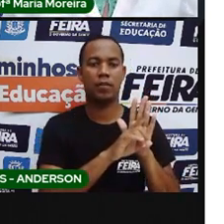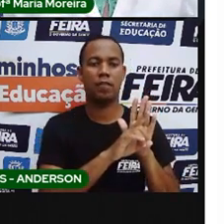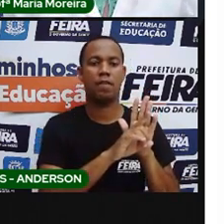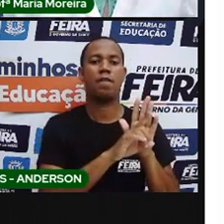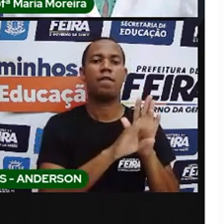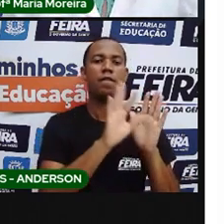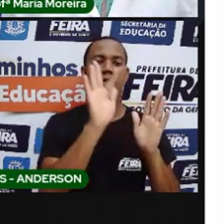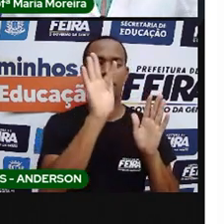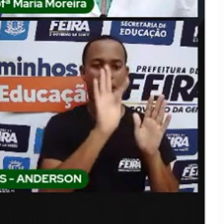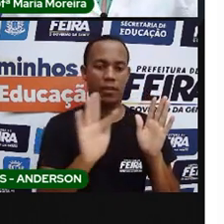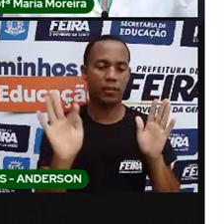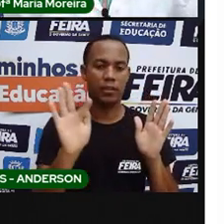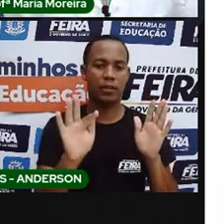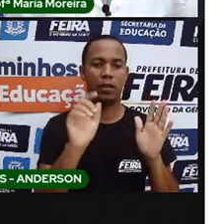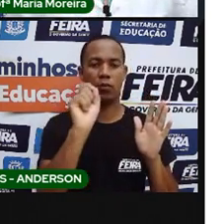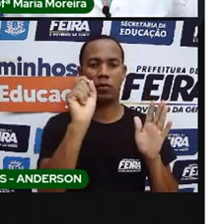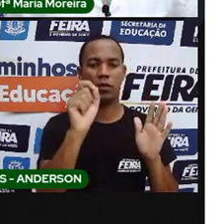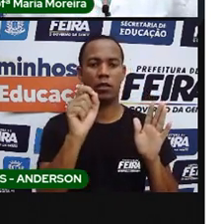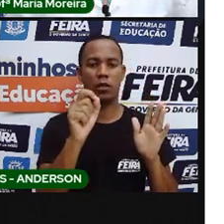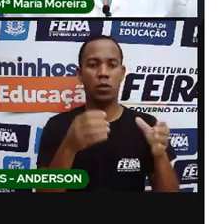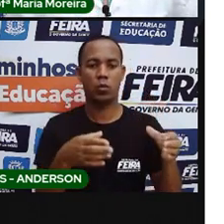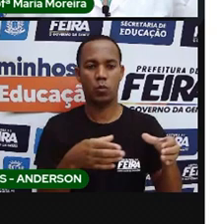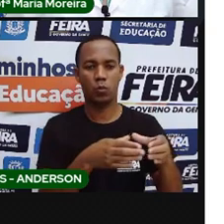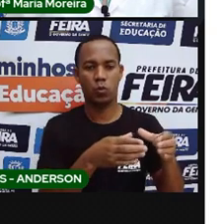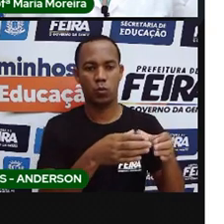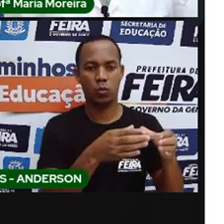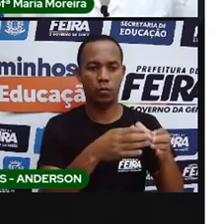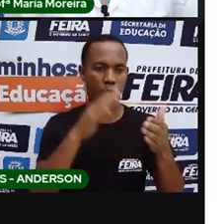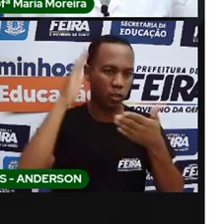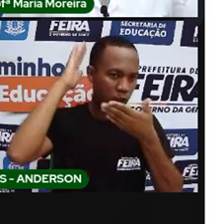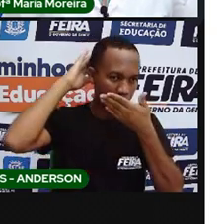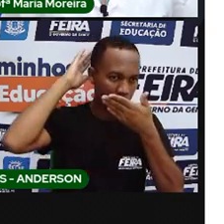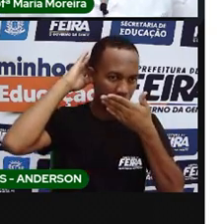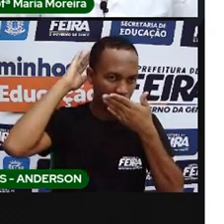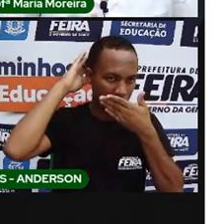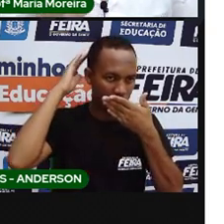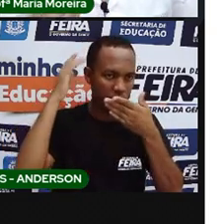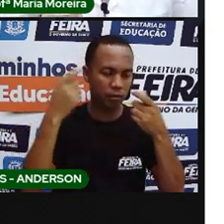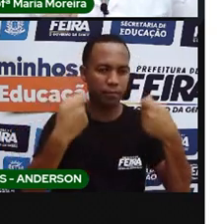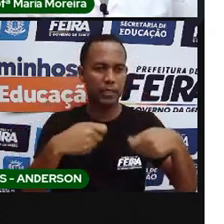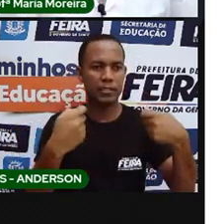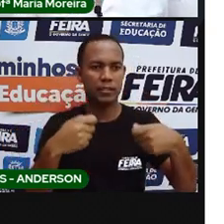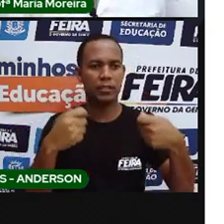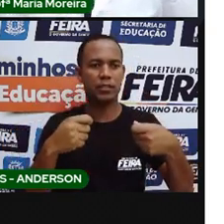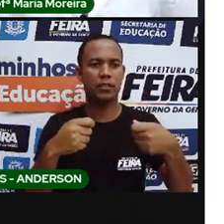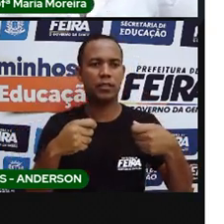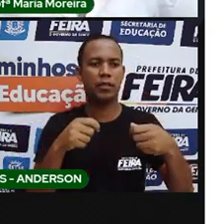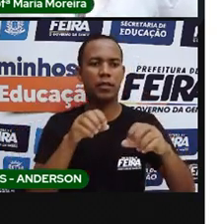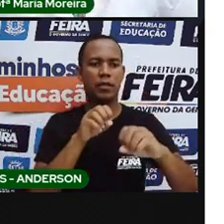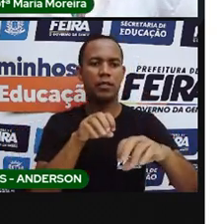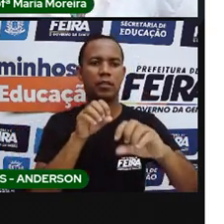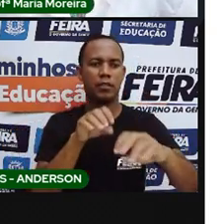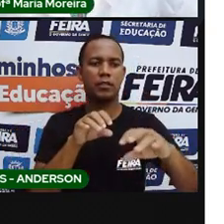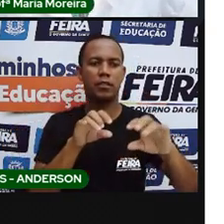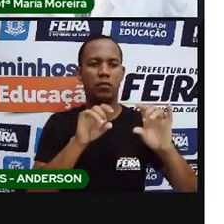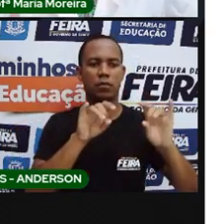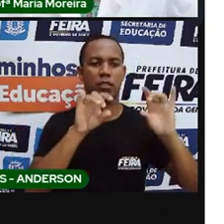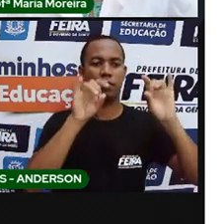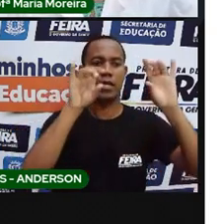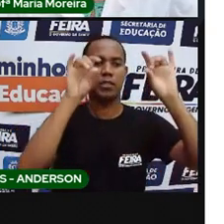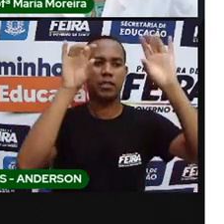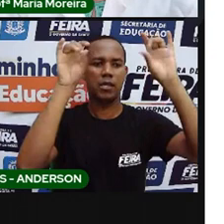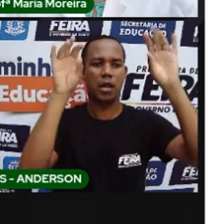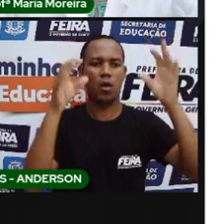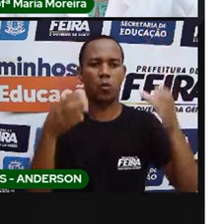lei, ela diz o seguinte, que a educação indígena, ela precisa ser uma educação especial, uma educação específica